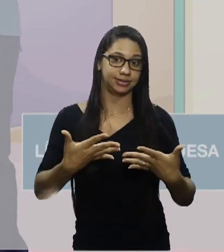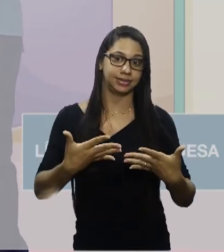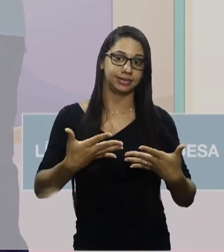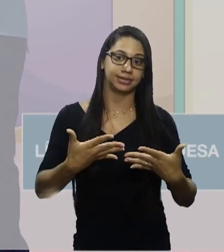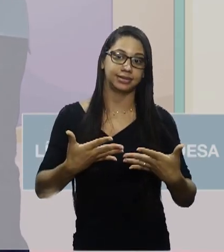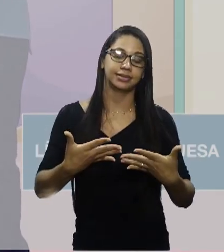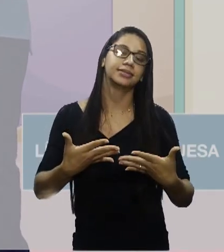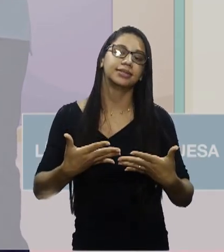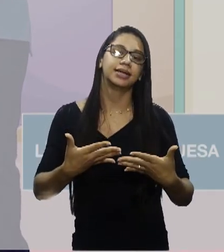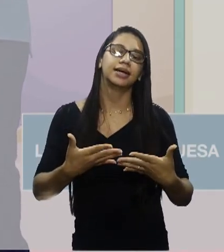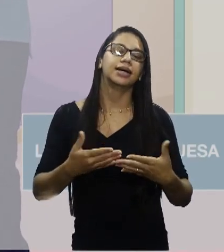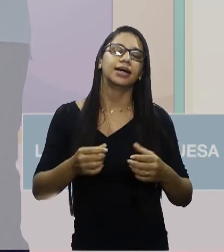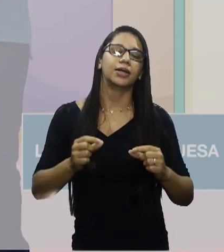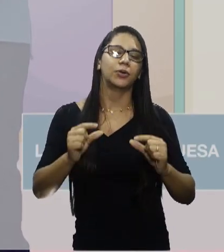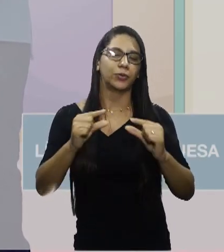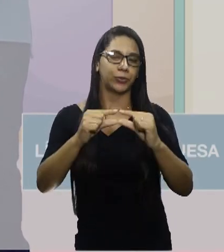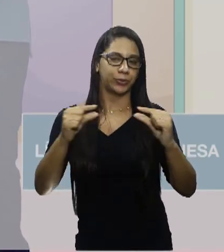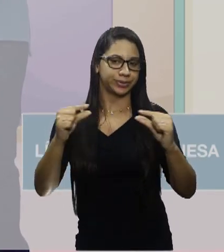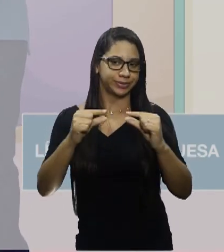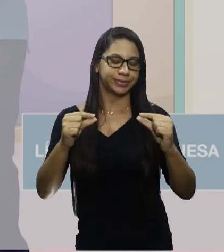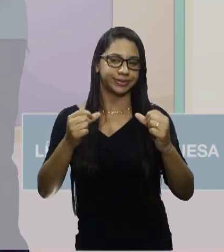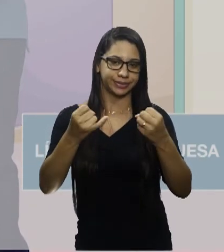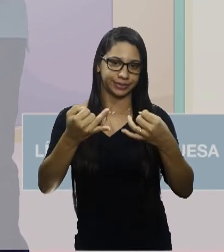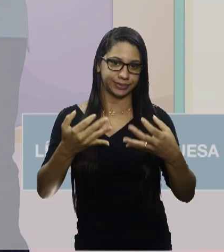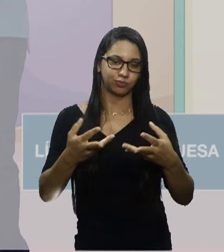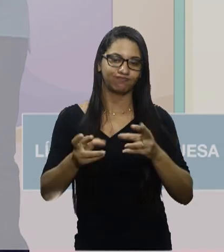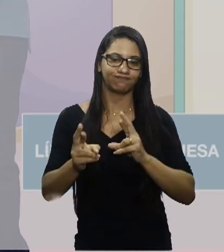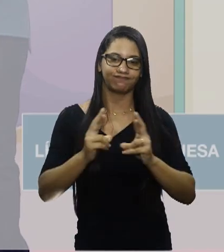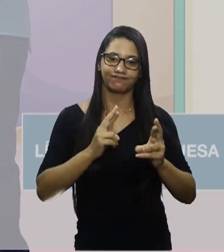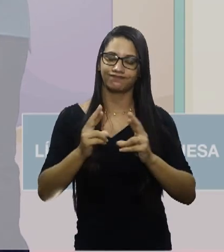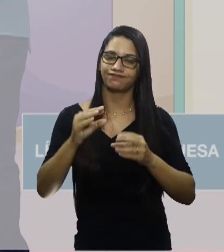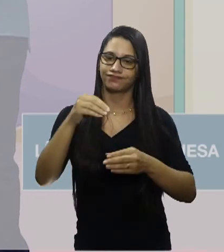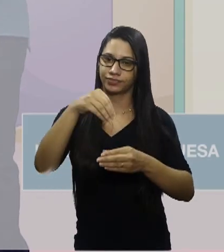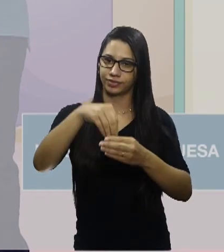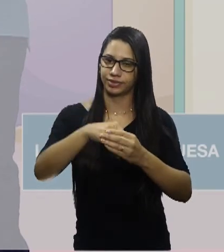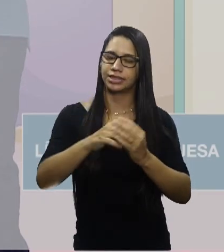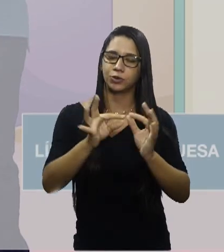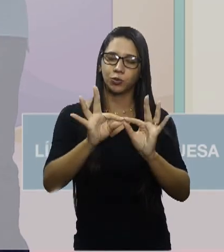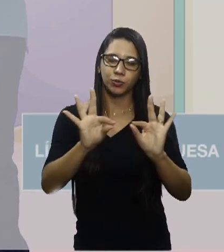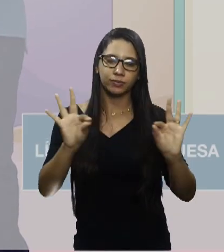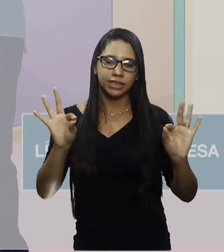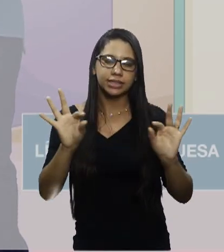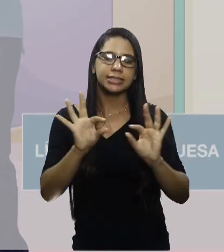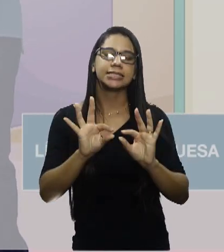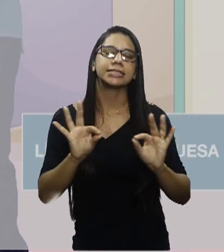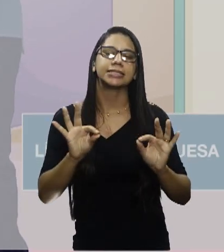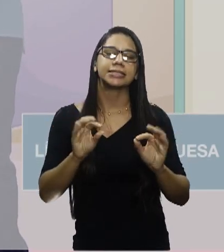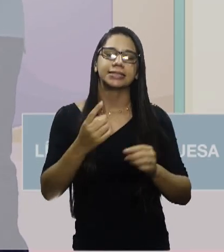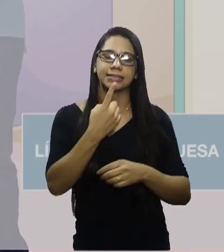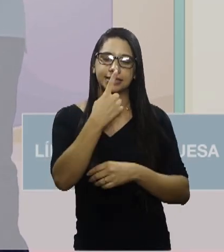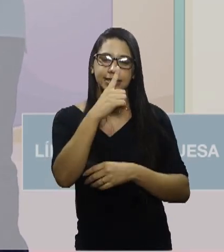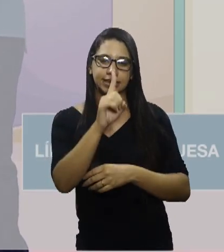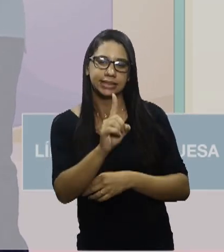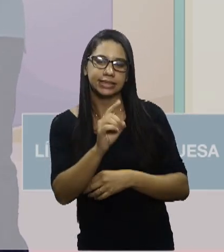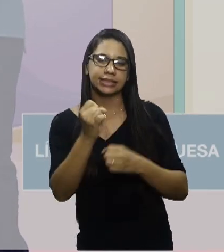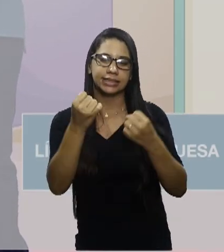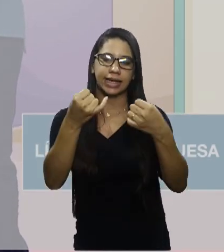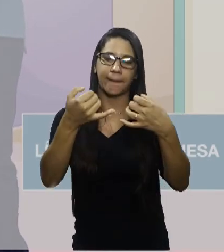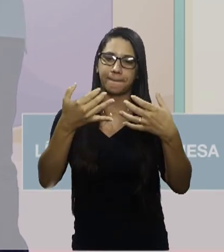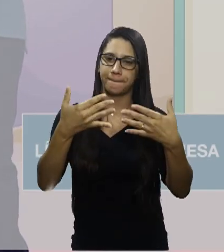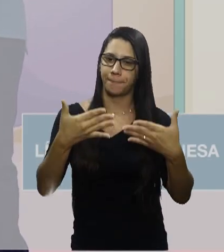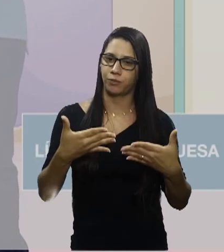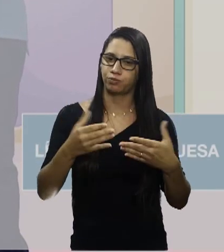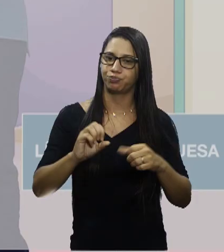São as orações coordenadas em que sua relação dentro de um período expressa a ideia de explicação